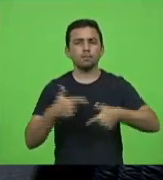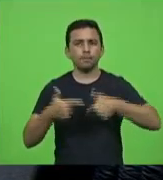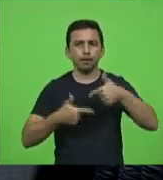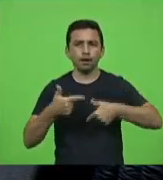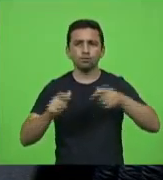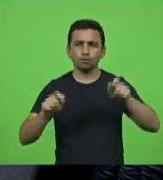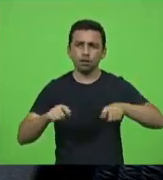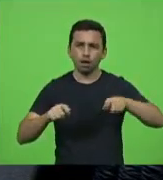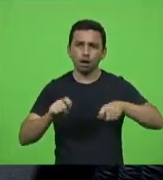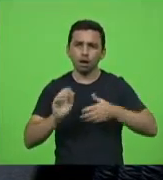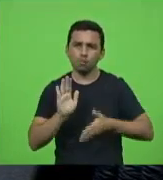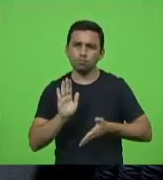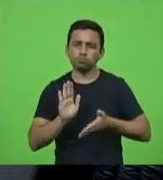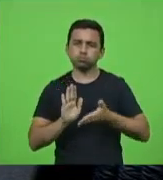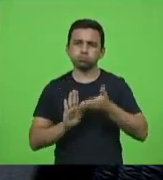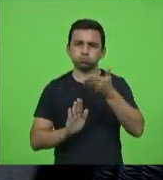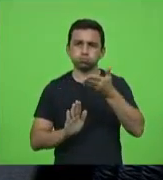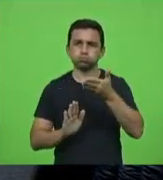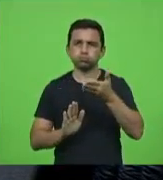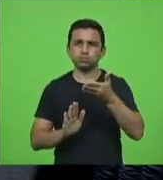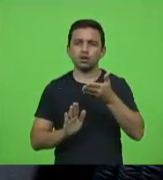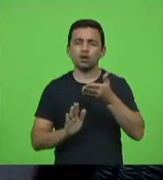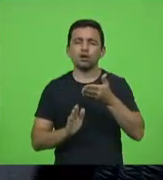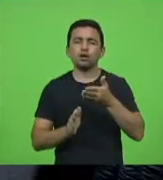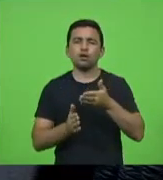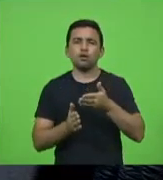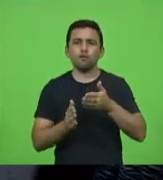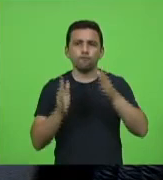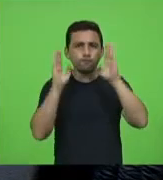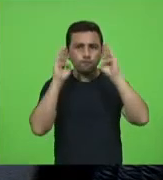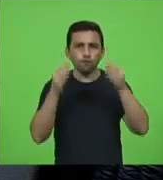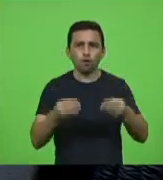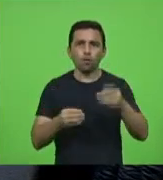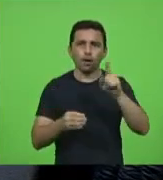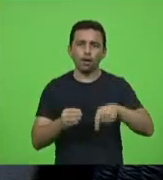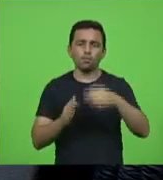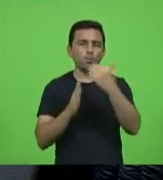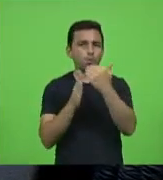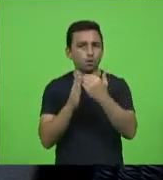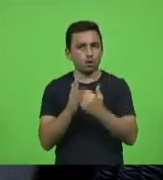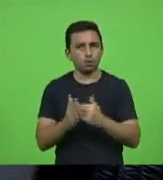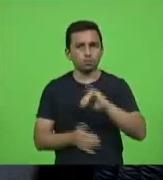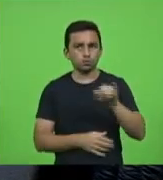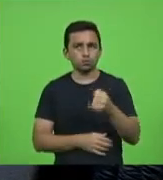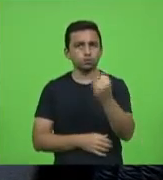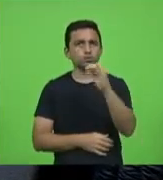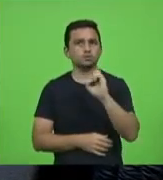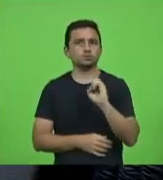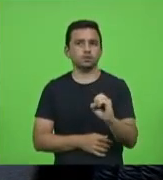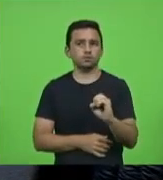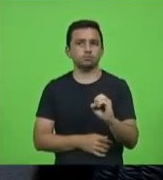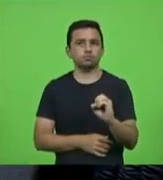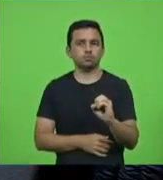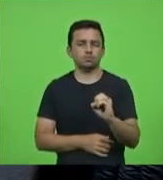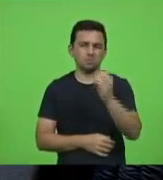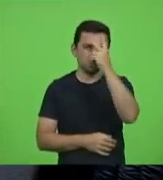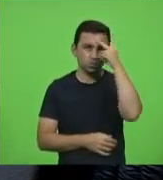aumentar e é destinado para criar uma espécie de programa juros zero para que muitas pessoas possam